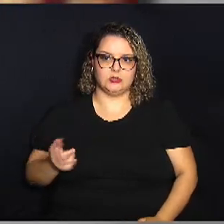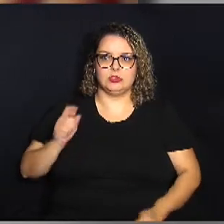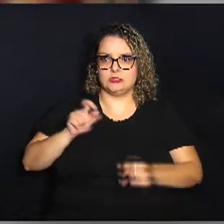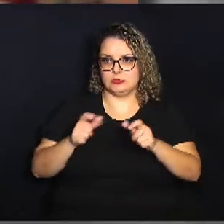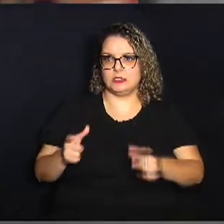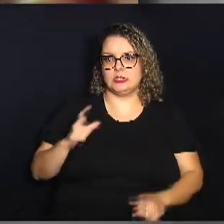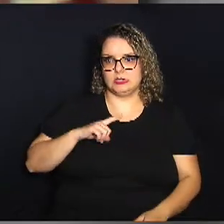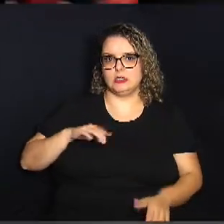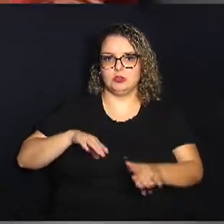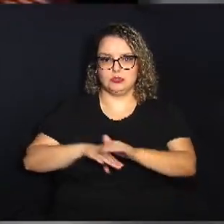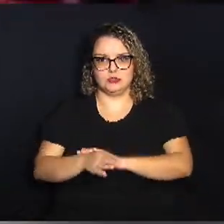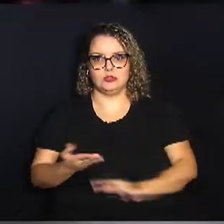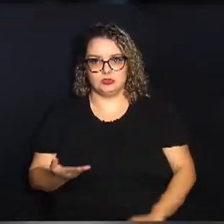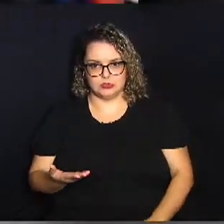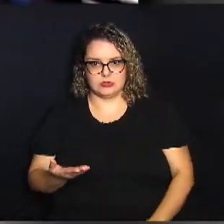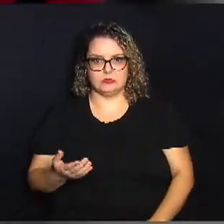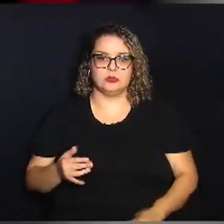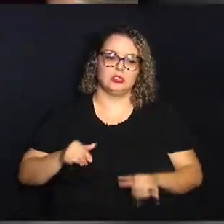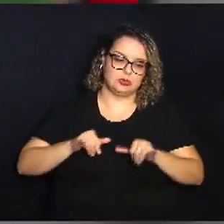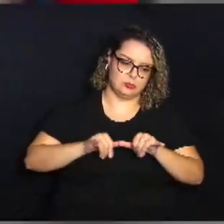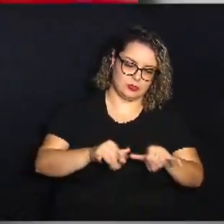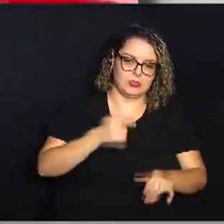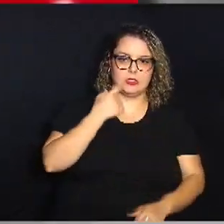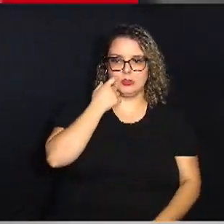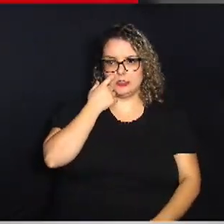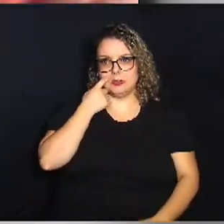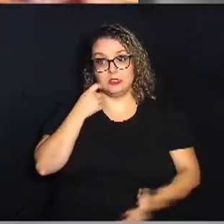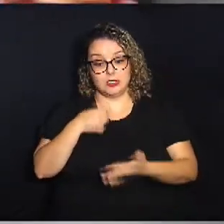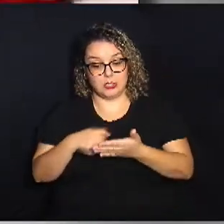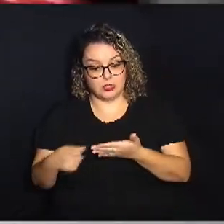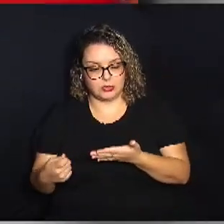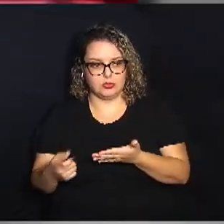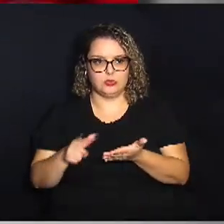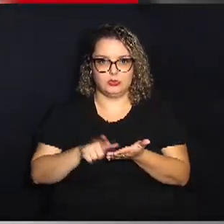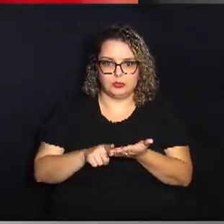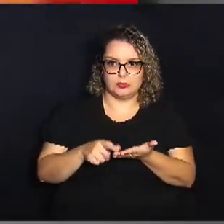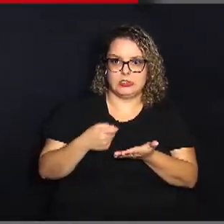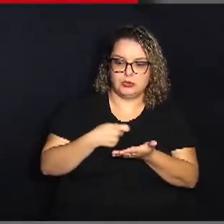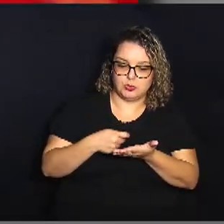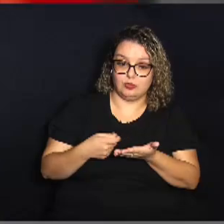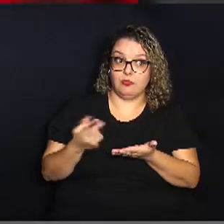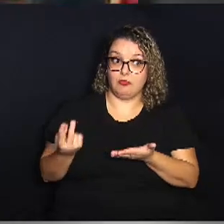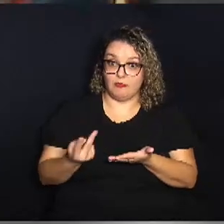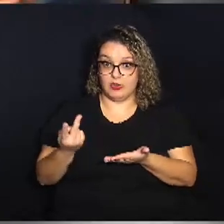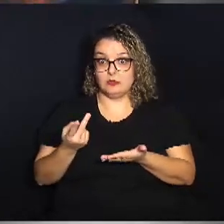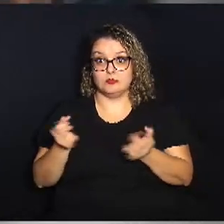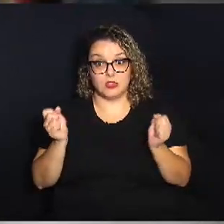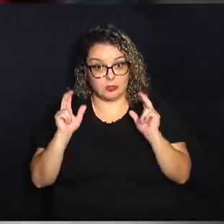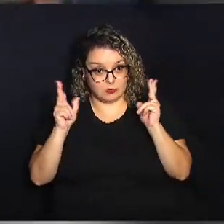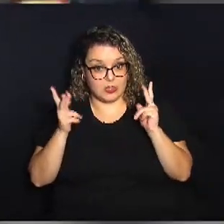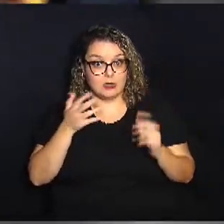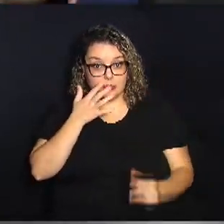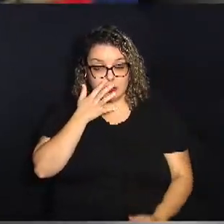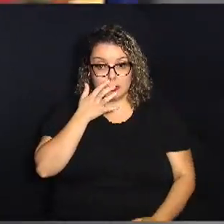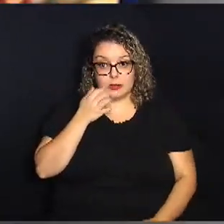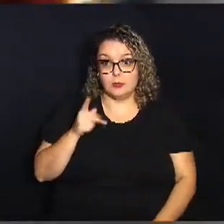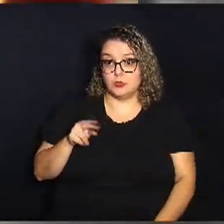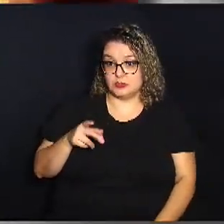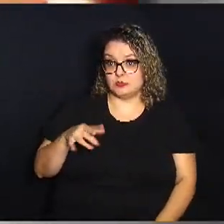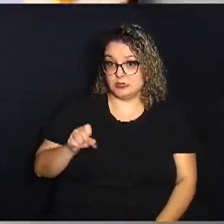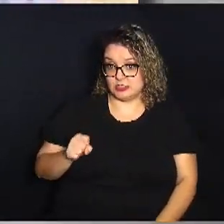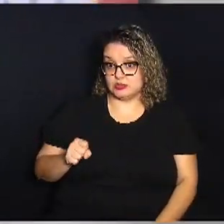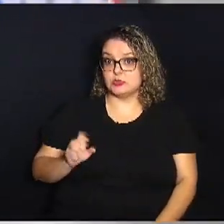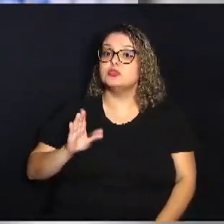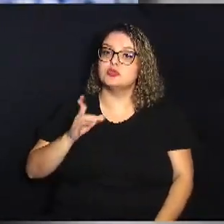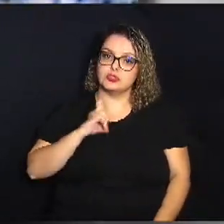mais costume de ir lá no supermercado anotam no papelzinho e estão atentos vamos dizer assim para os preços já